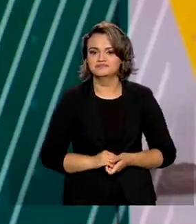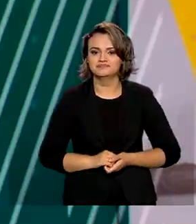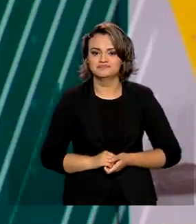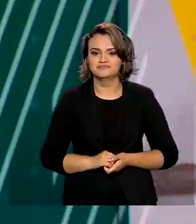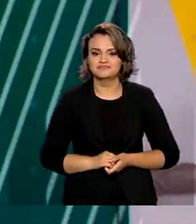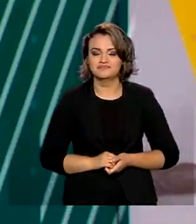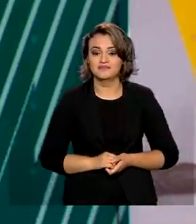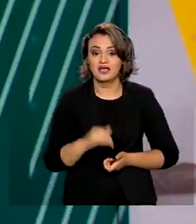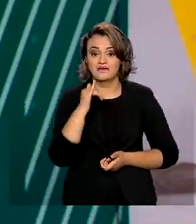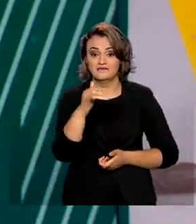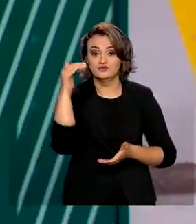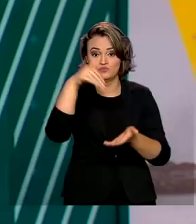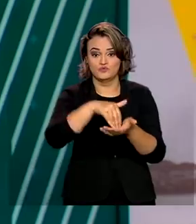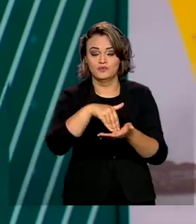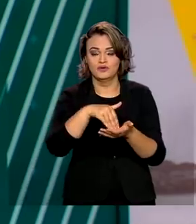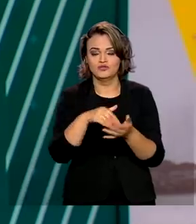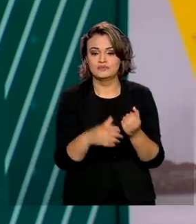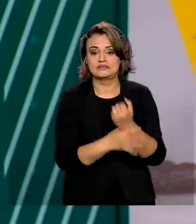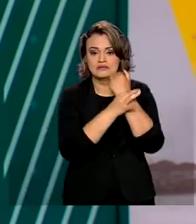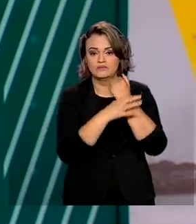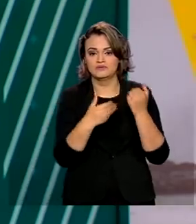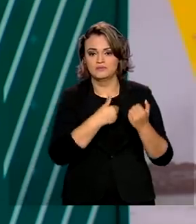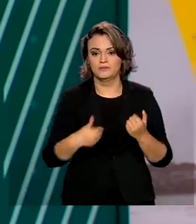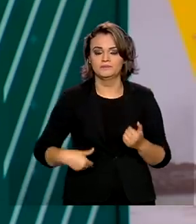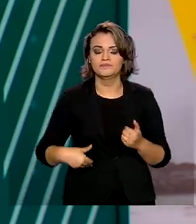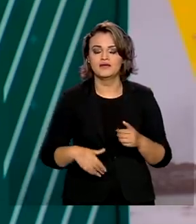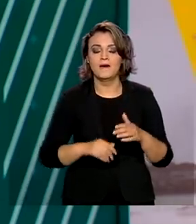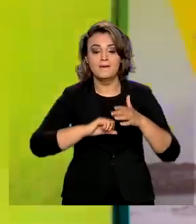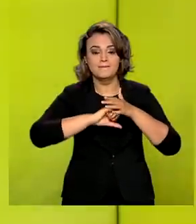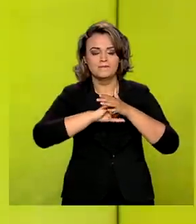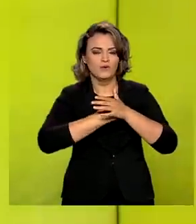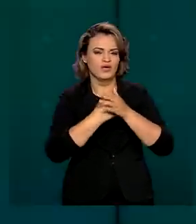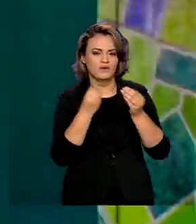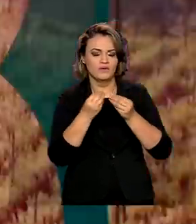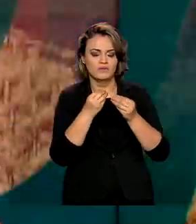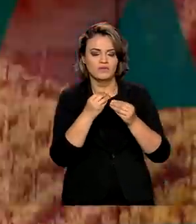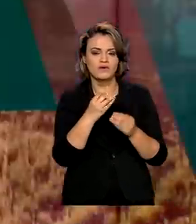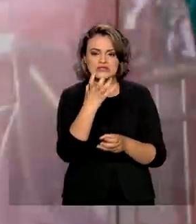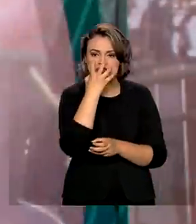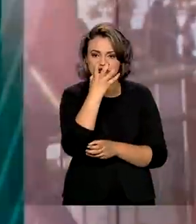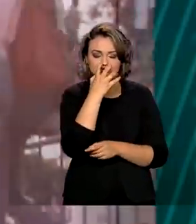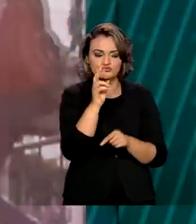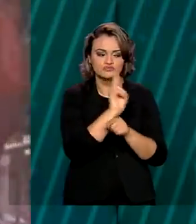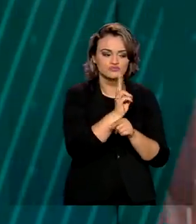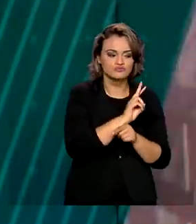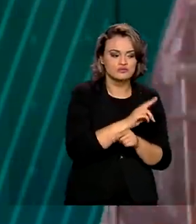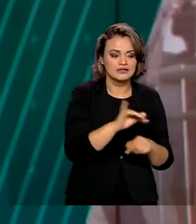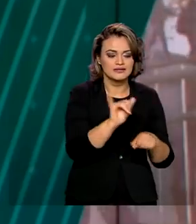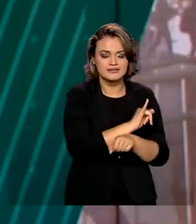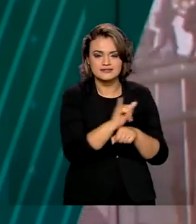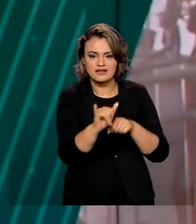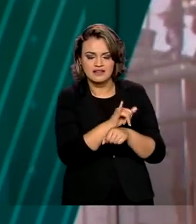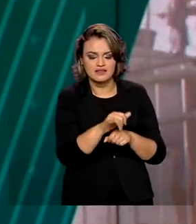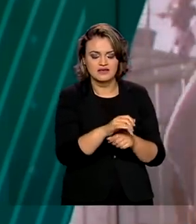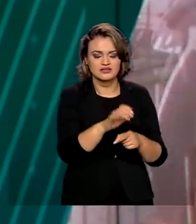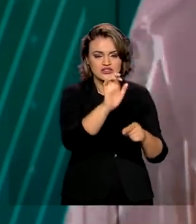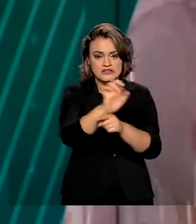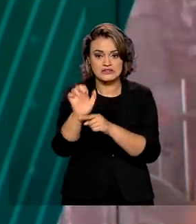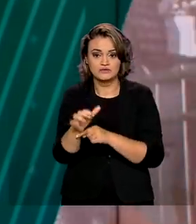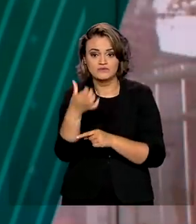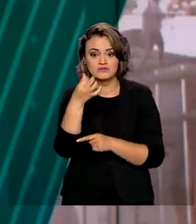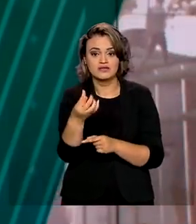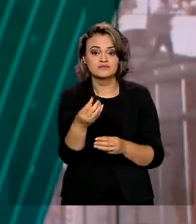Agora uma última notícia sobre segurança pública. Um bloqueio com cães farejadores em pontos estratégicos de seis estados